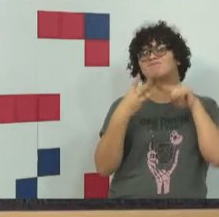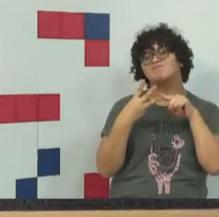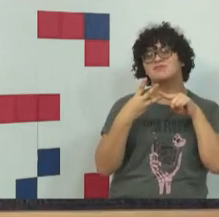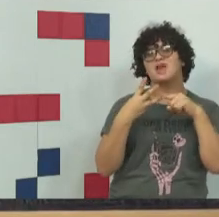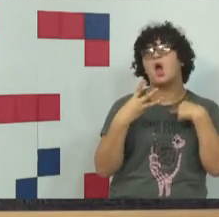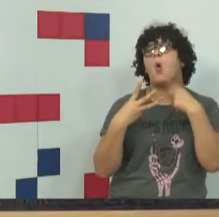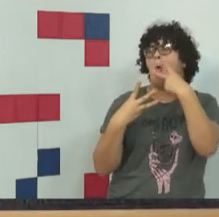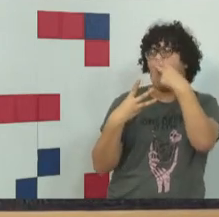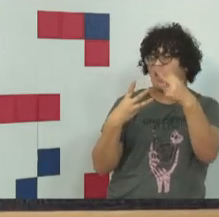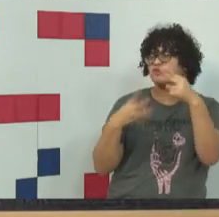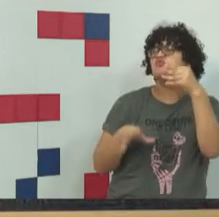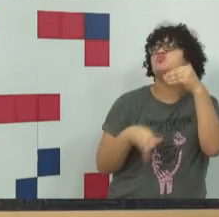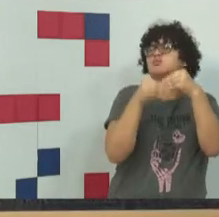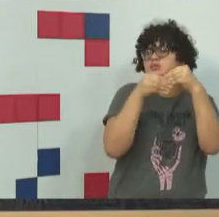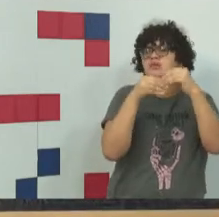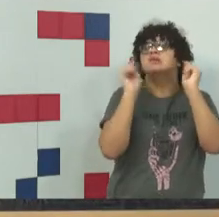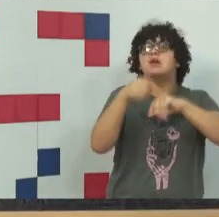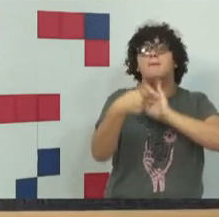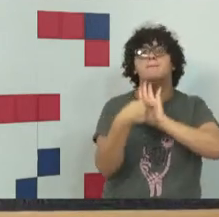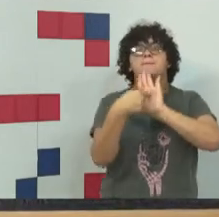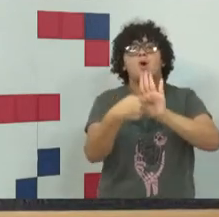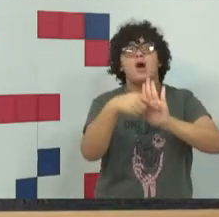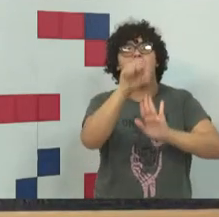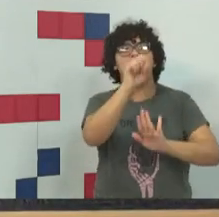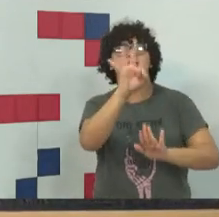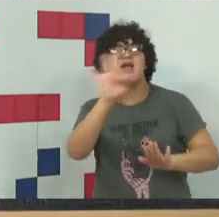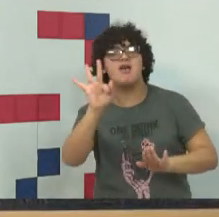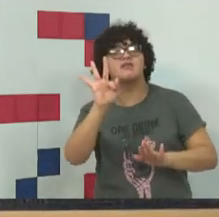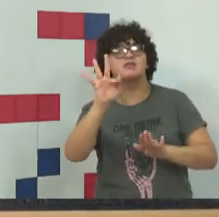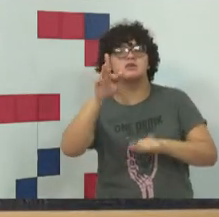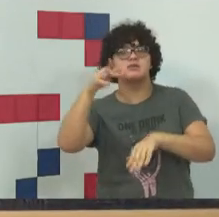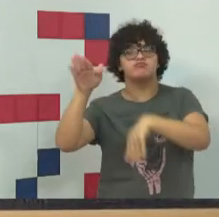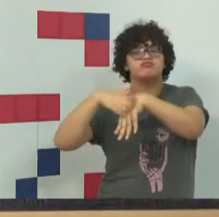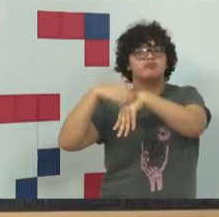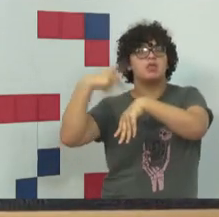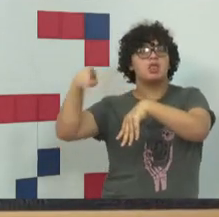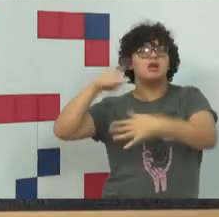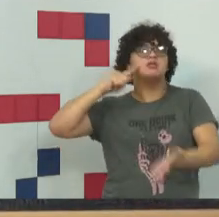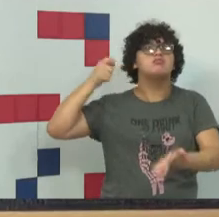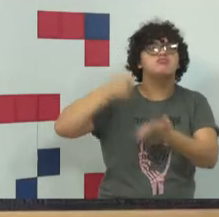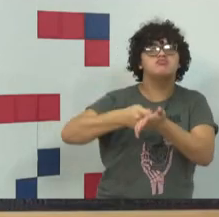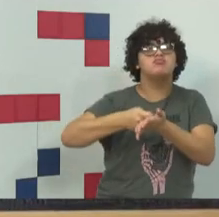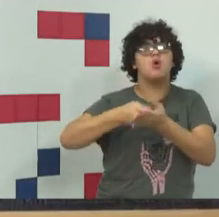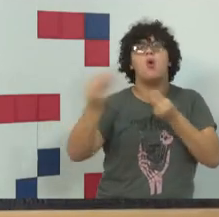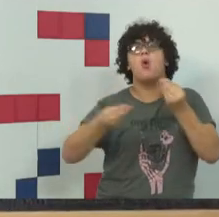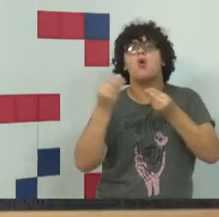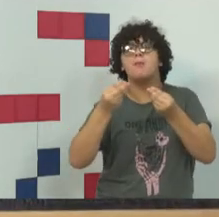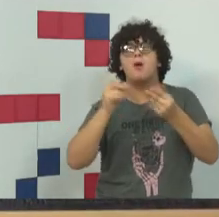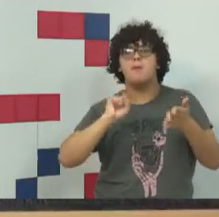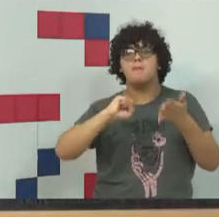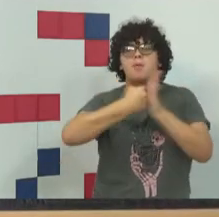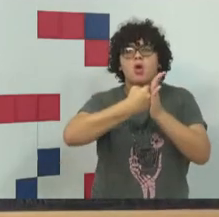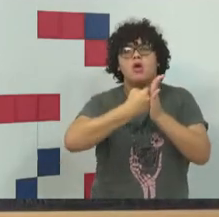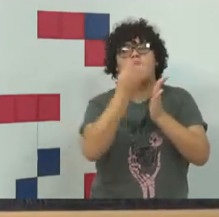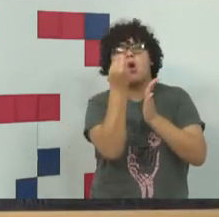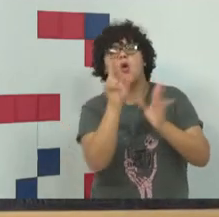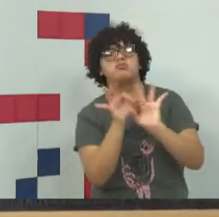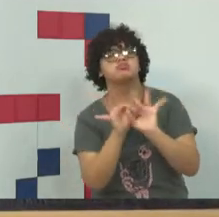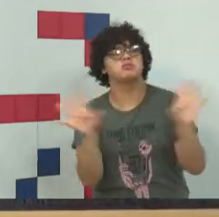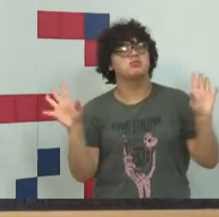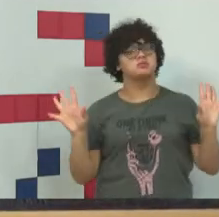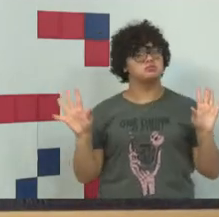complementam e mostram a posição do STF em relação aos crimes digitais.